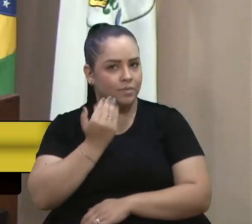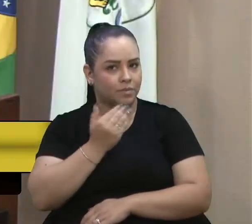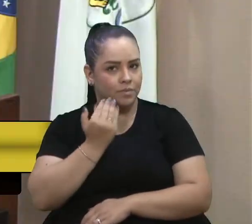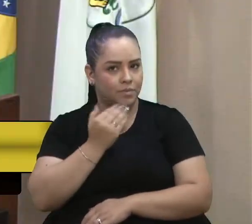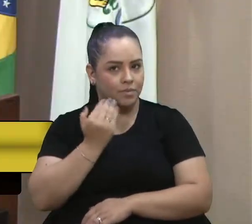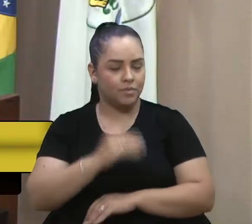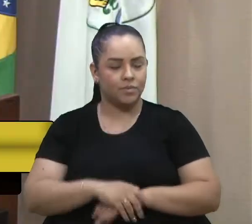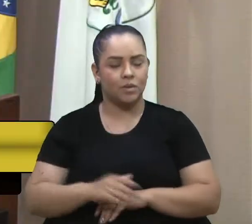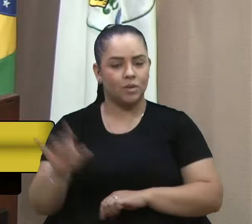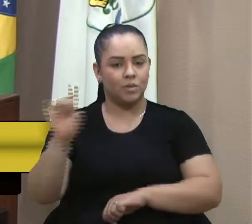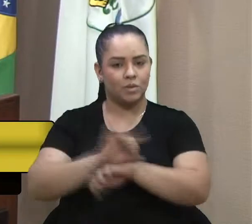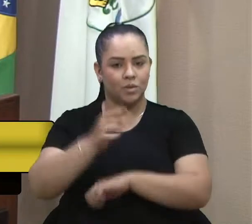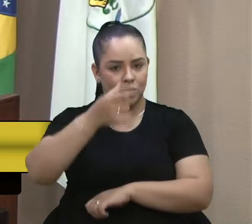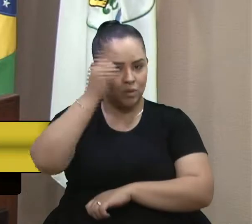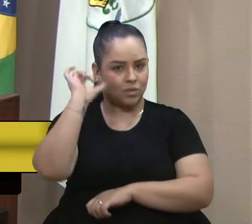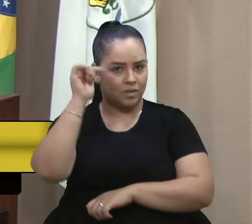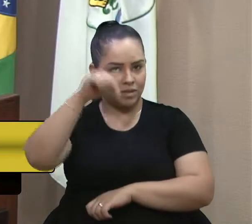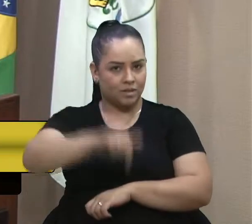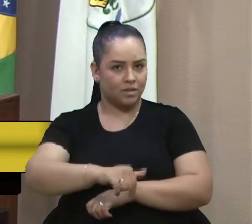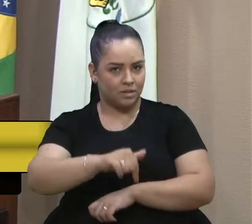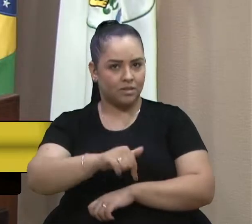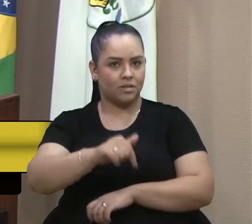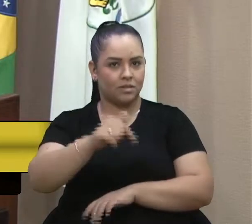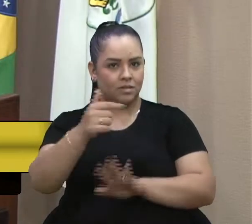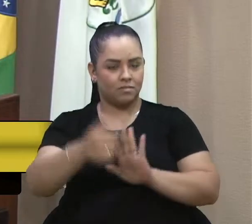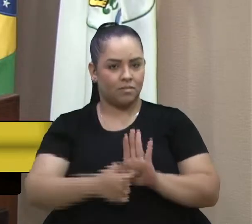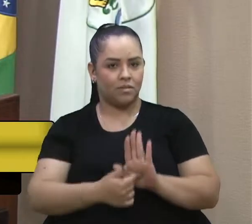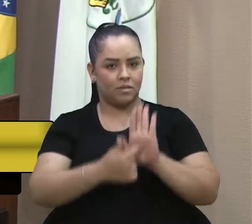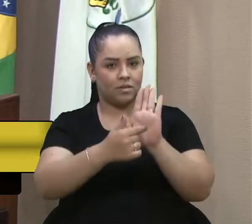o dia de ontem aqui, o lançamento desse